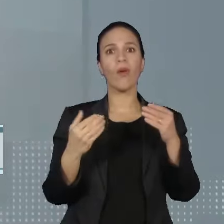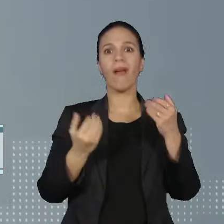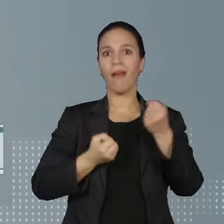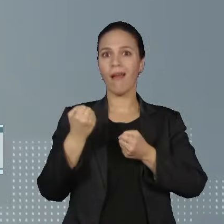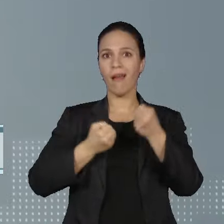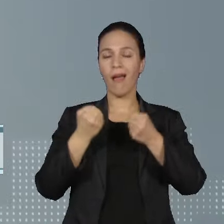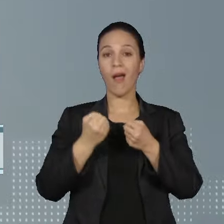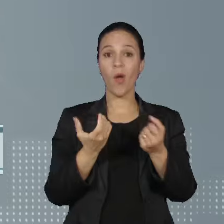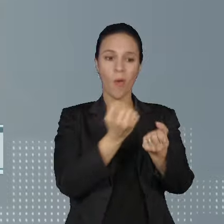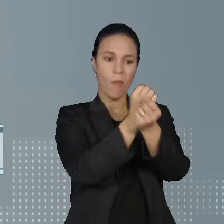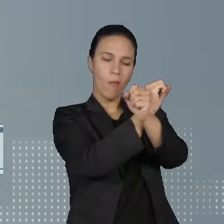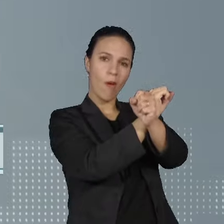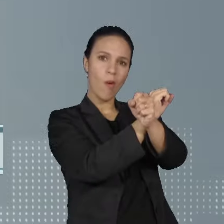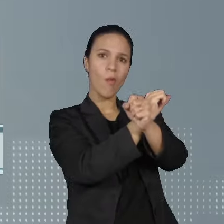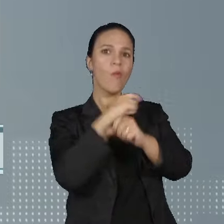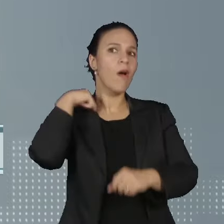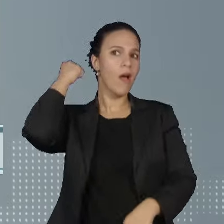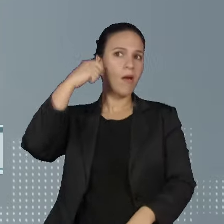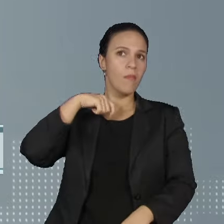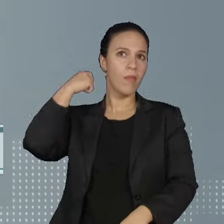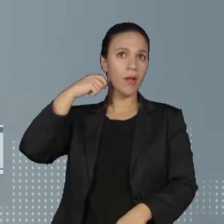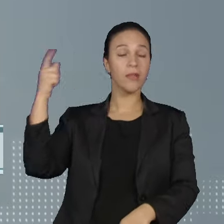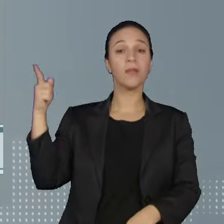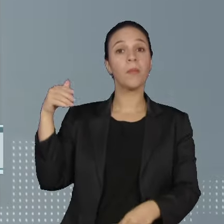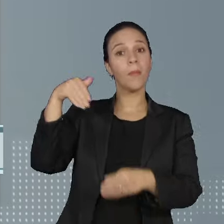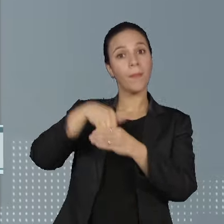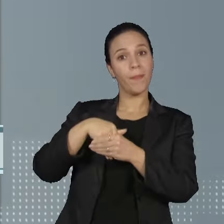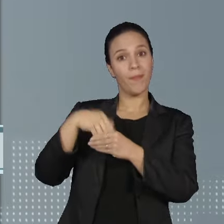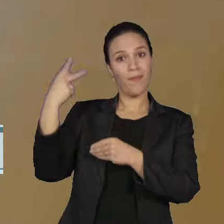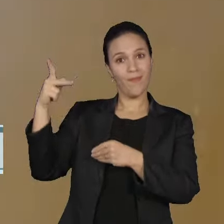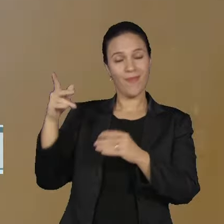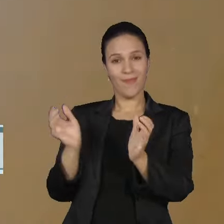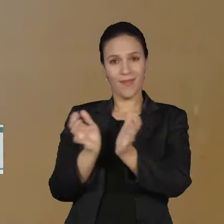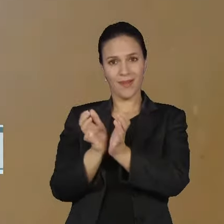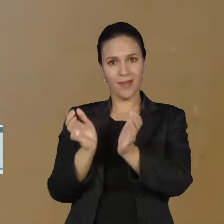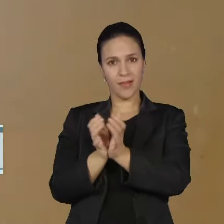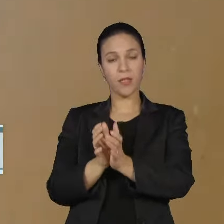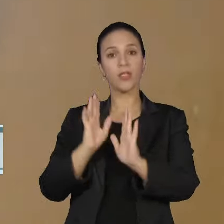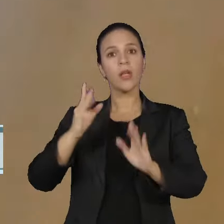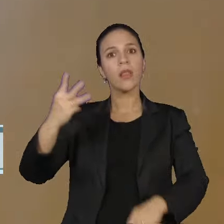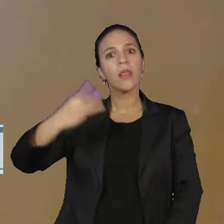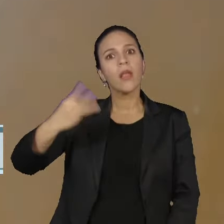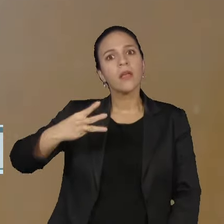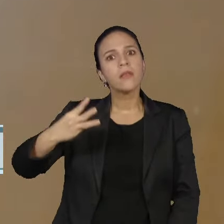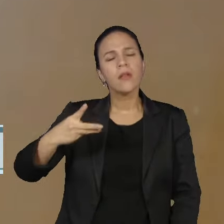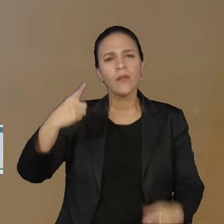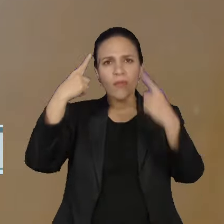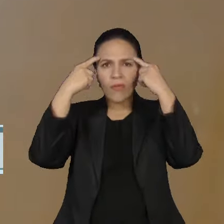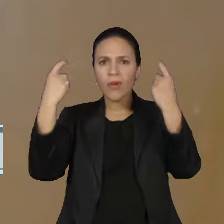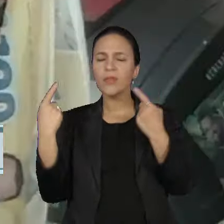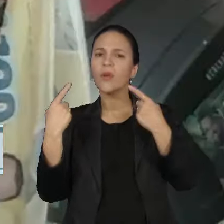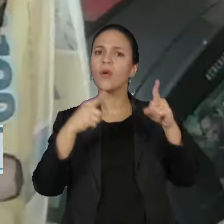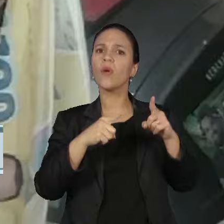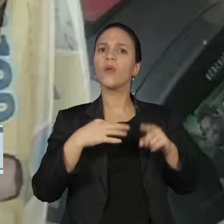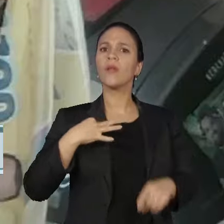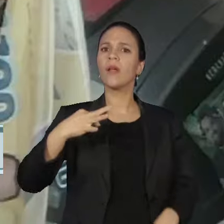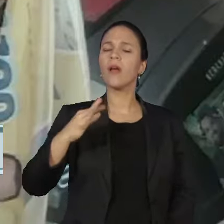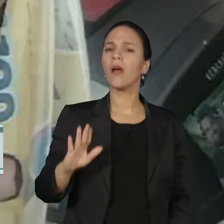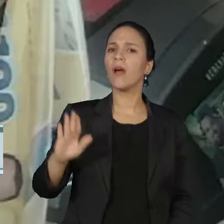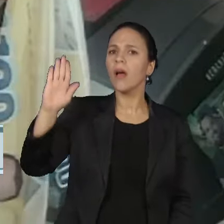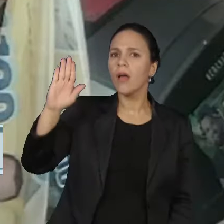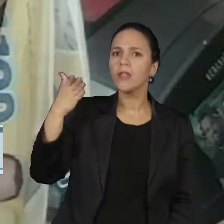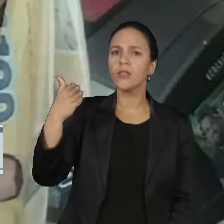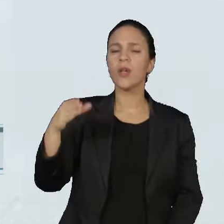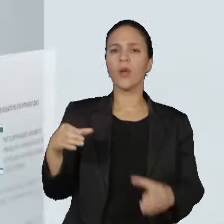as mãos e o pescoço amarrados. O partido dele, União Brasil, lembrou que foi o terceiro caso de violência com candidatos da sigla em